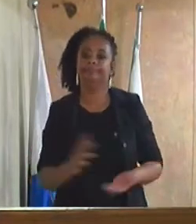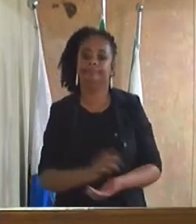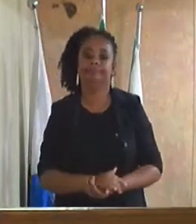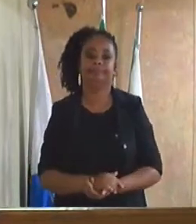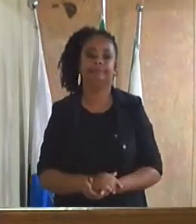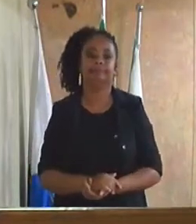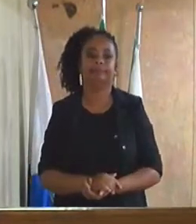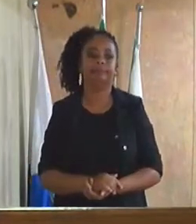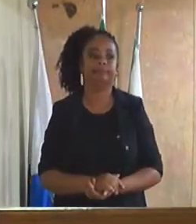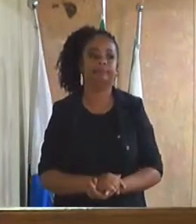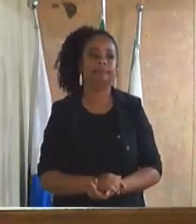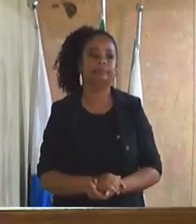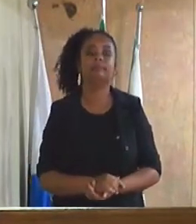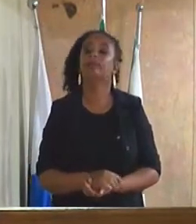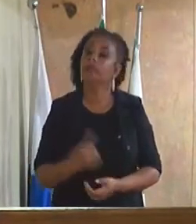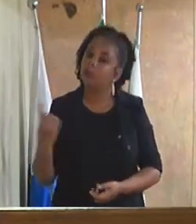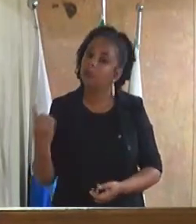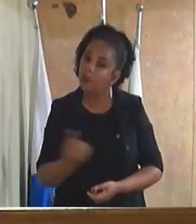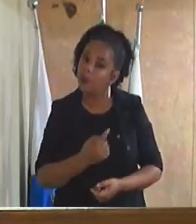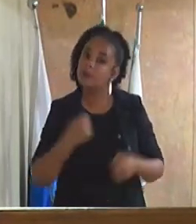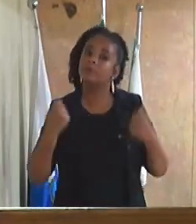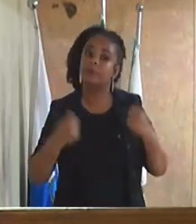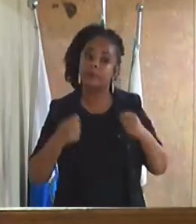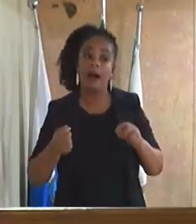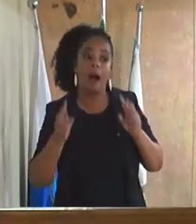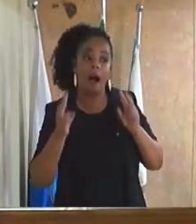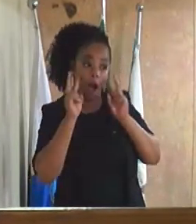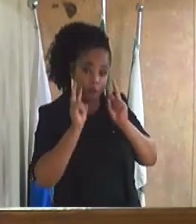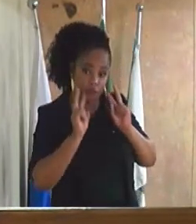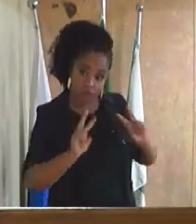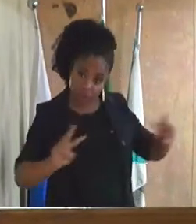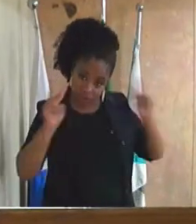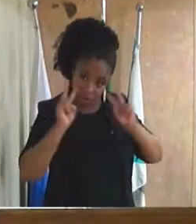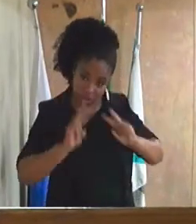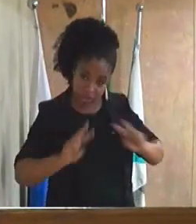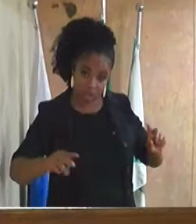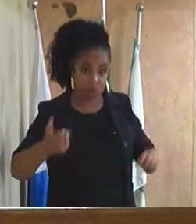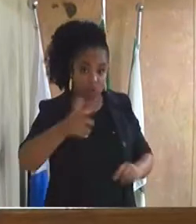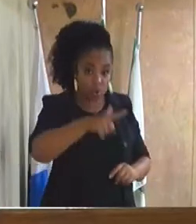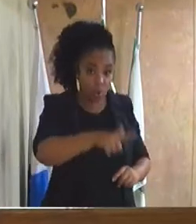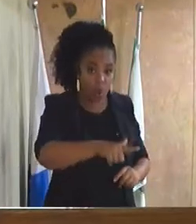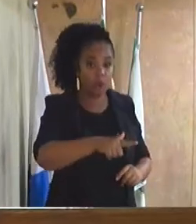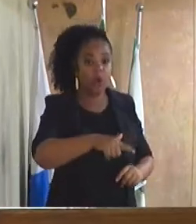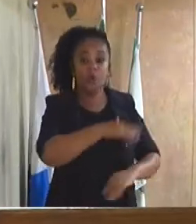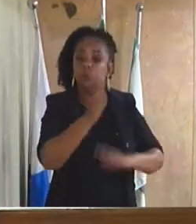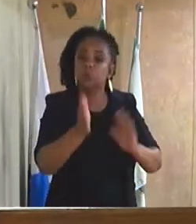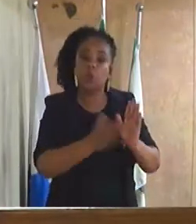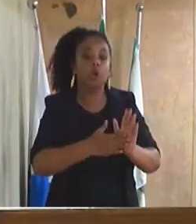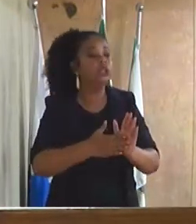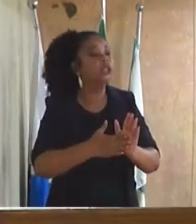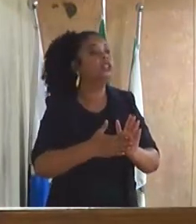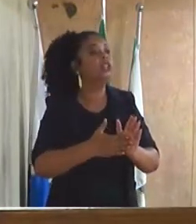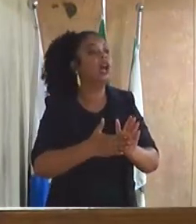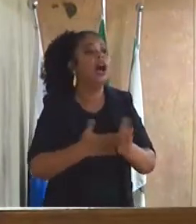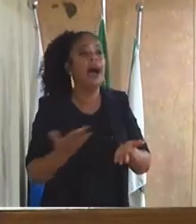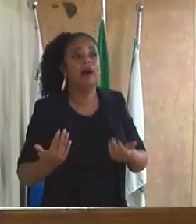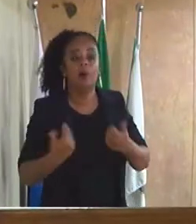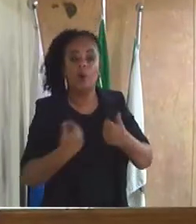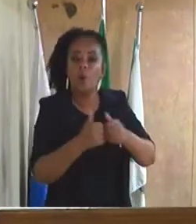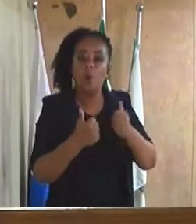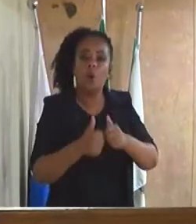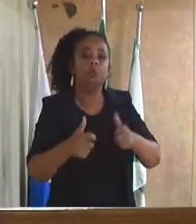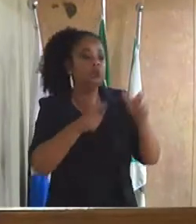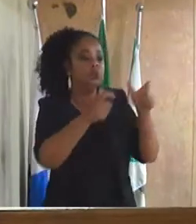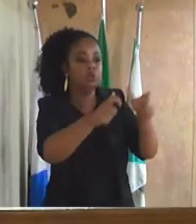Senhor presidente, nós precisamos rever toda, não só as linhas atuais, rever todas as